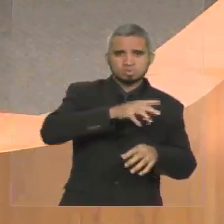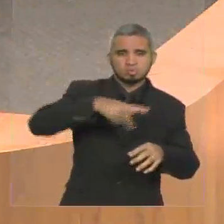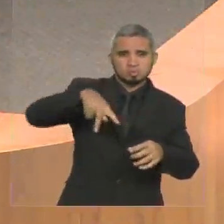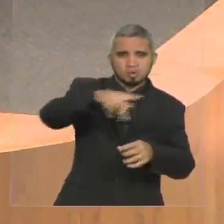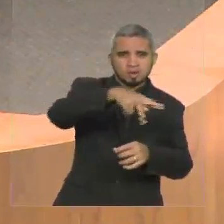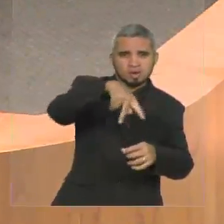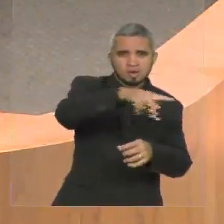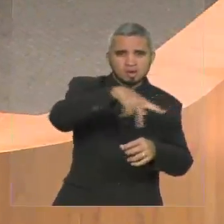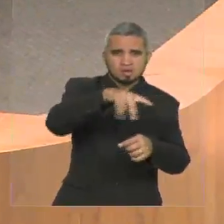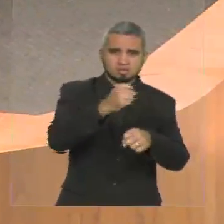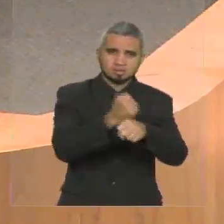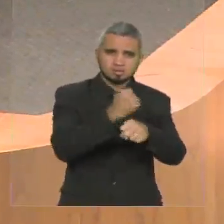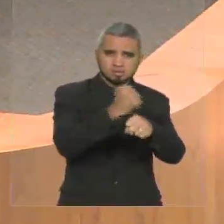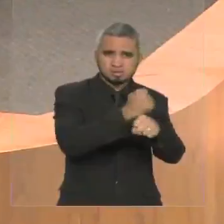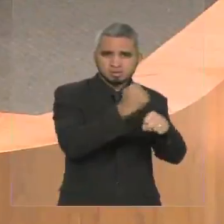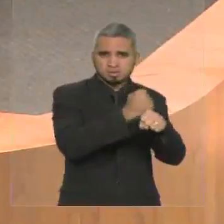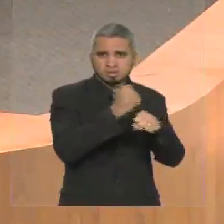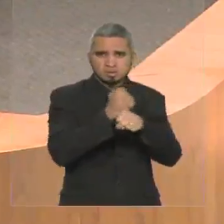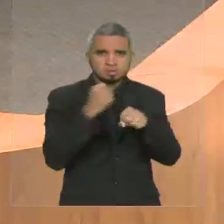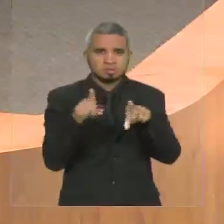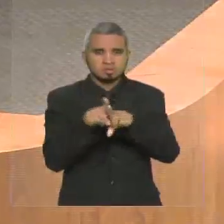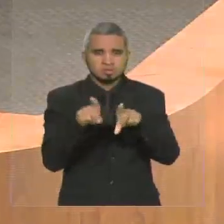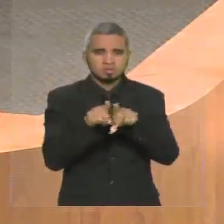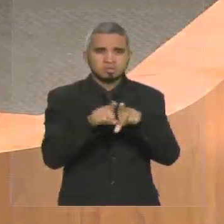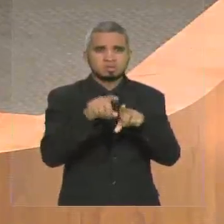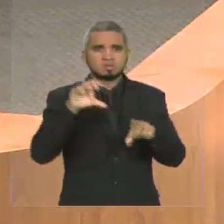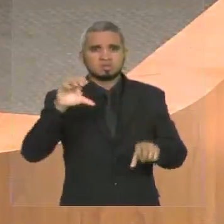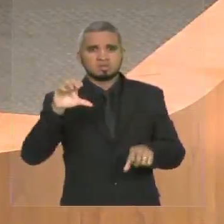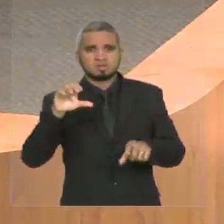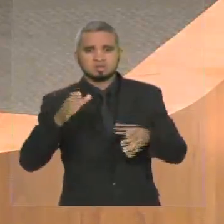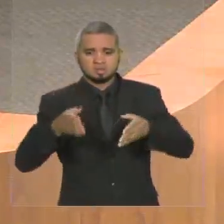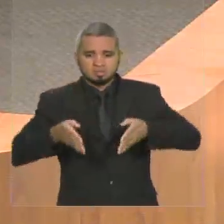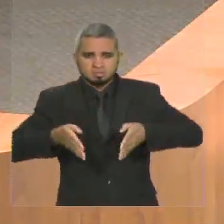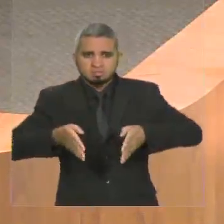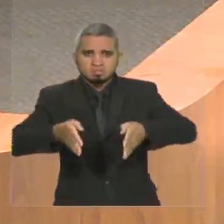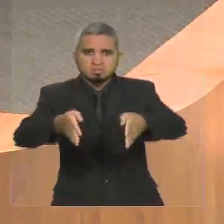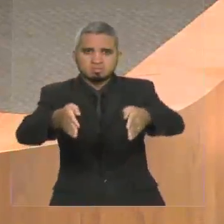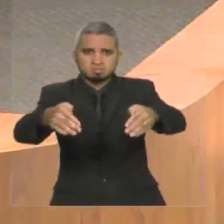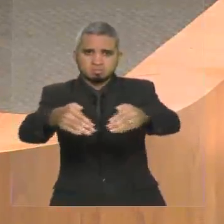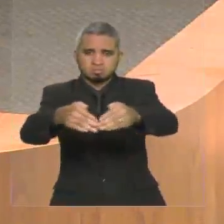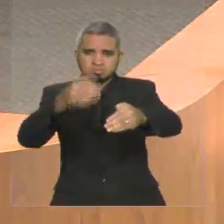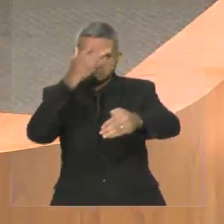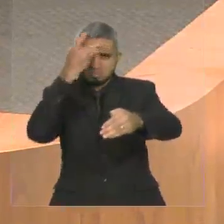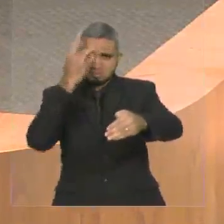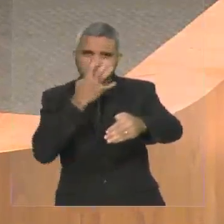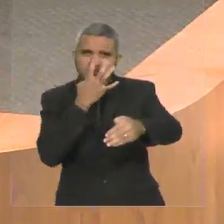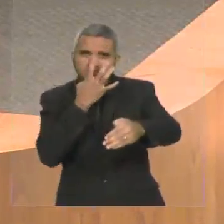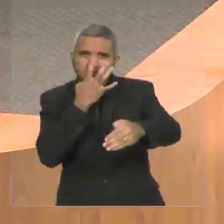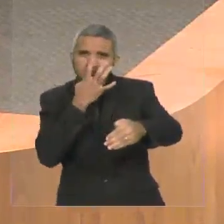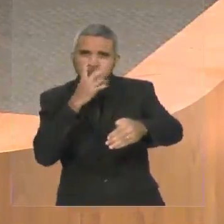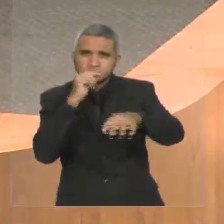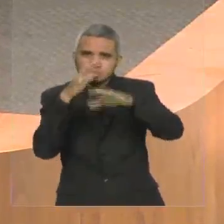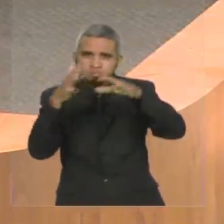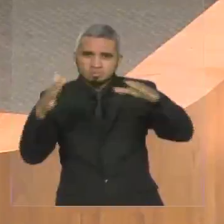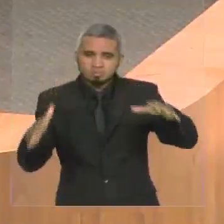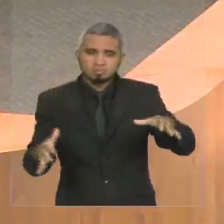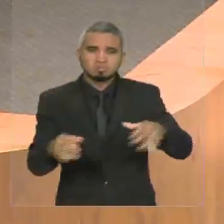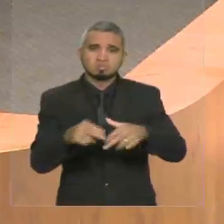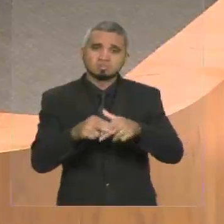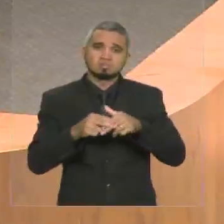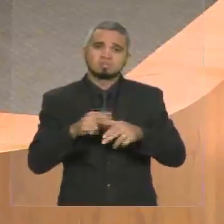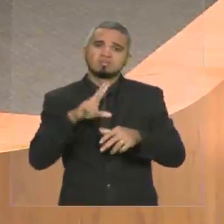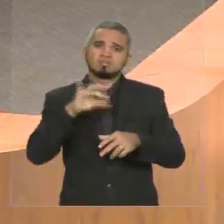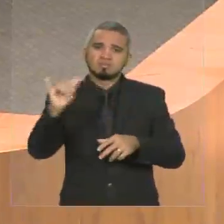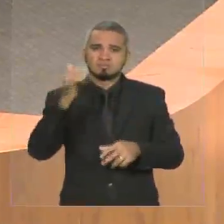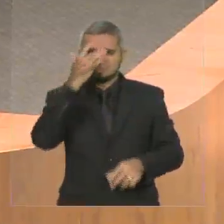nós vamos ter um complexo que vai atrair turistas do Maranhão e até fora do estado. O